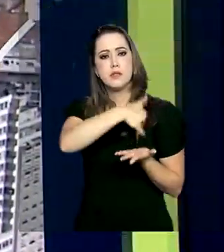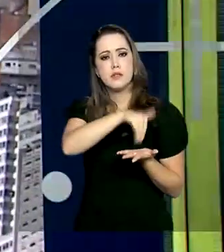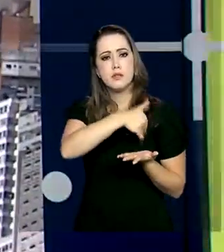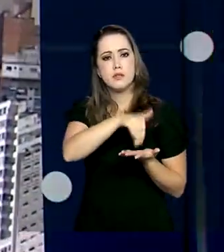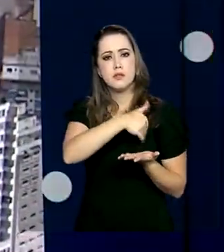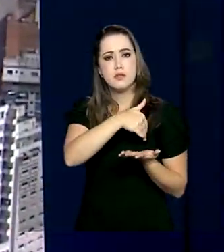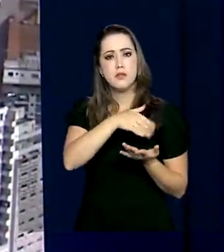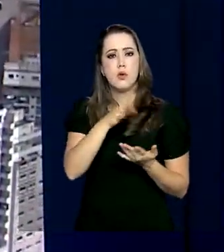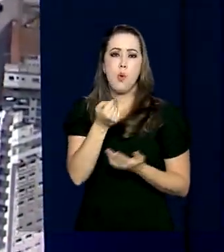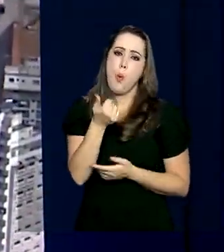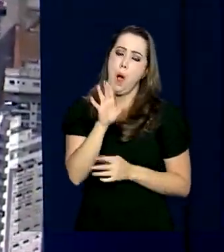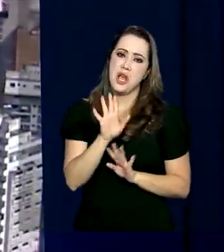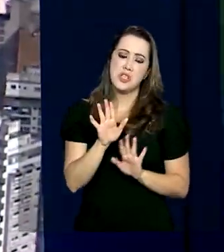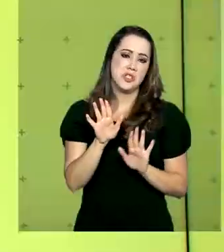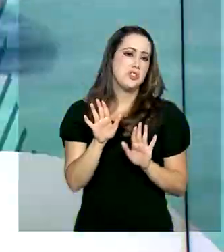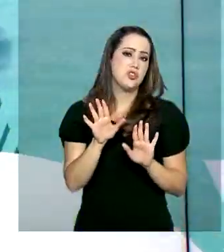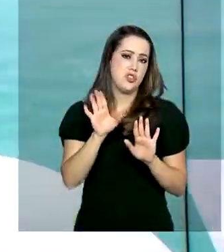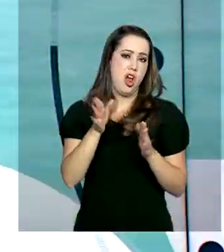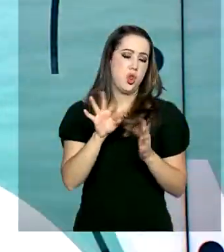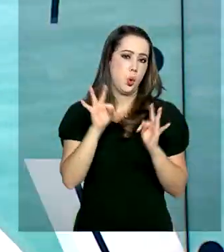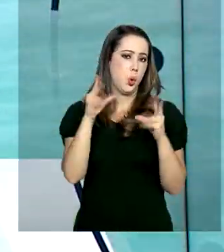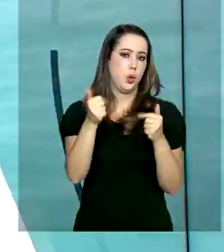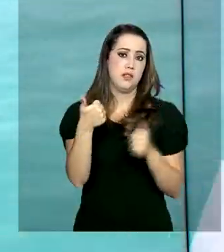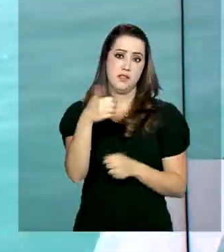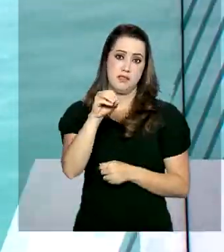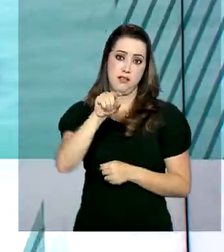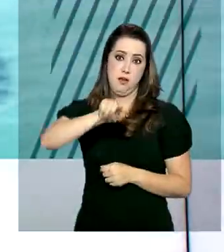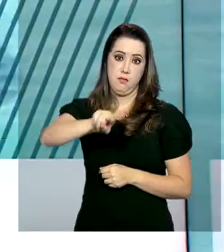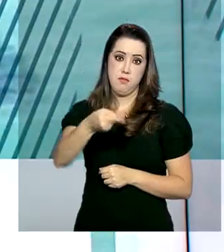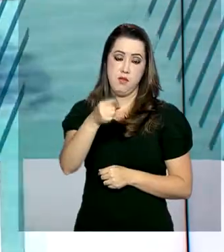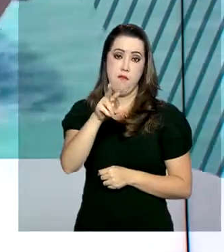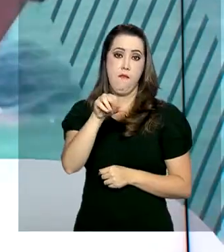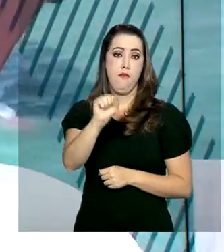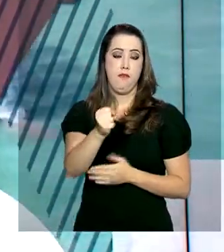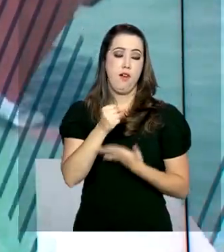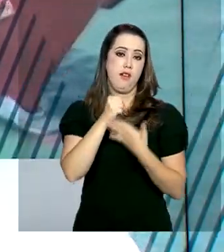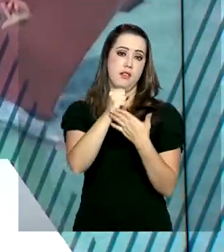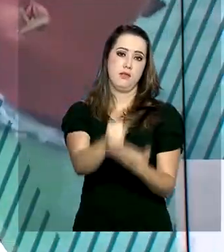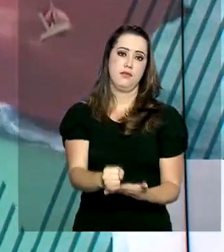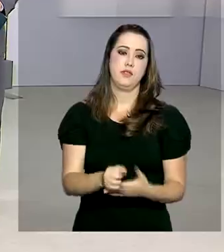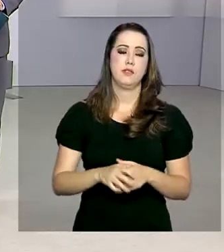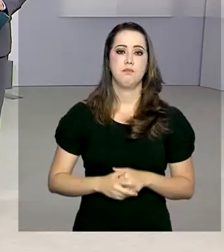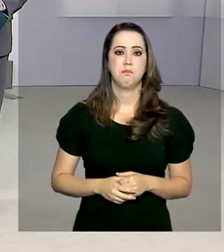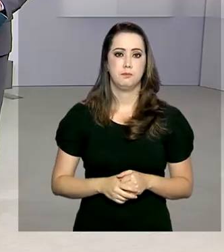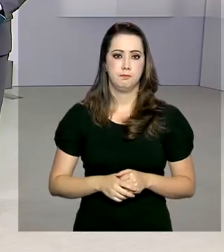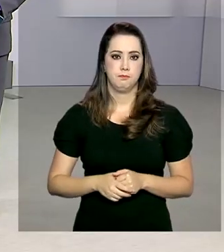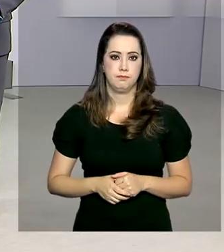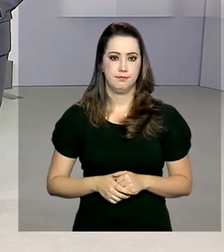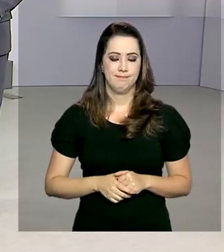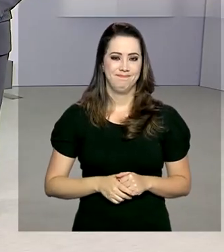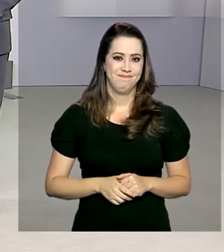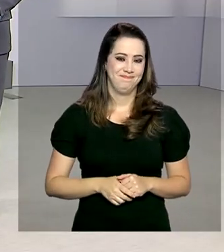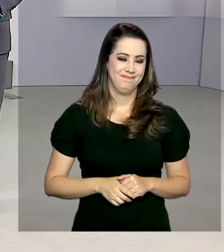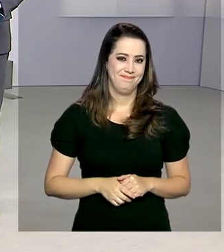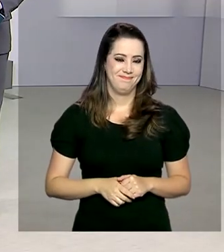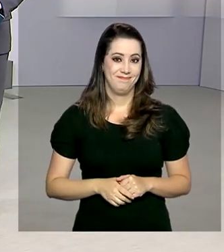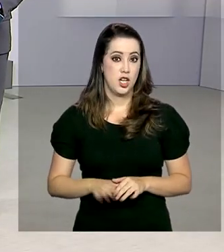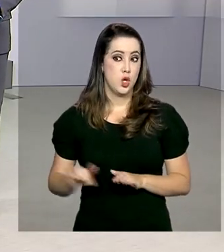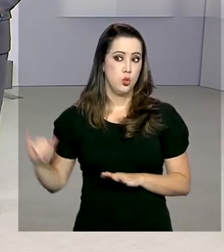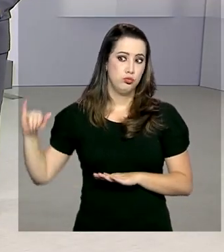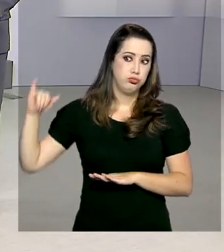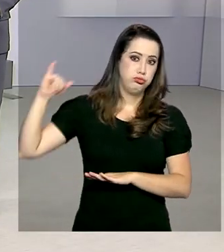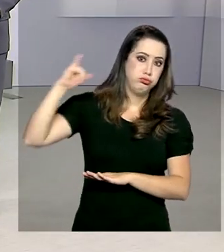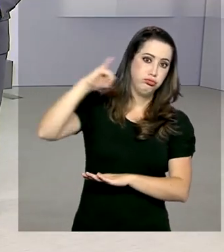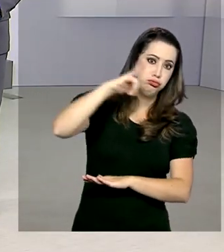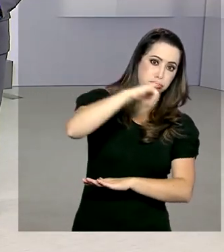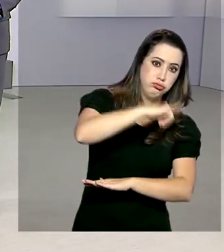quase fechando, portanto, as 100 mil vagas disponíveis para essa modalidade inédita. Chegou ao Brasil o quarto voo